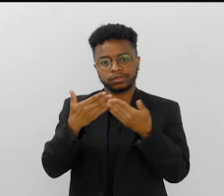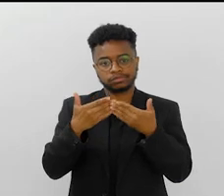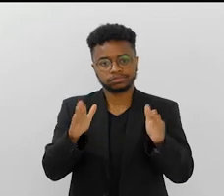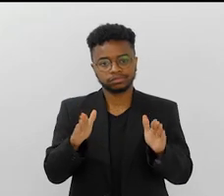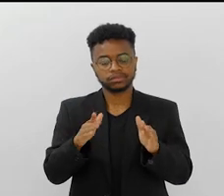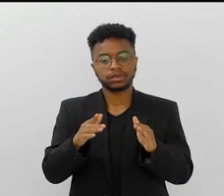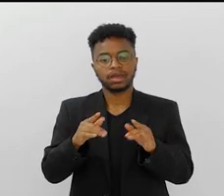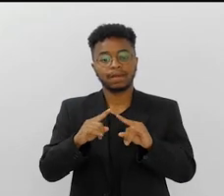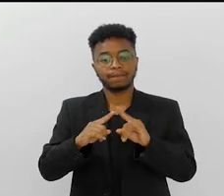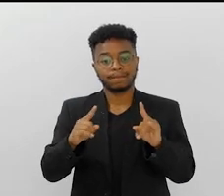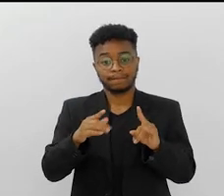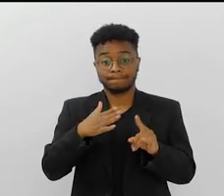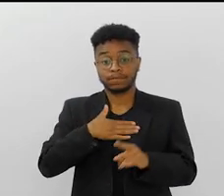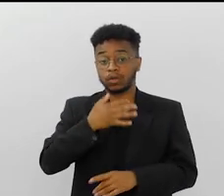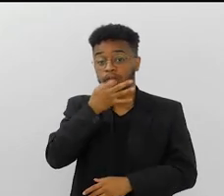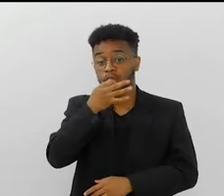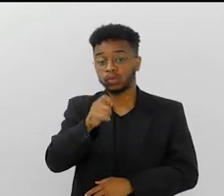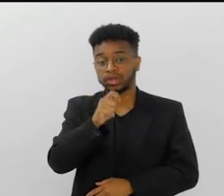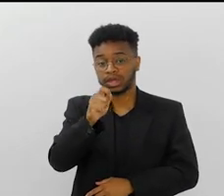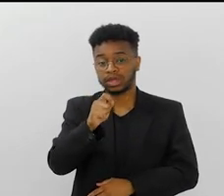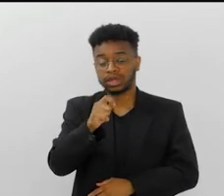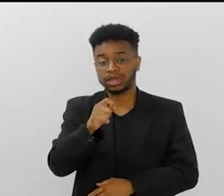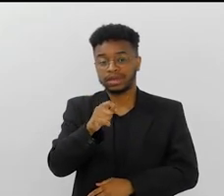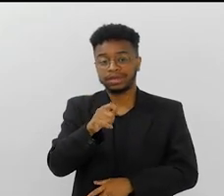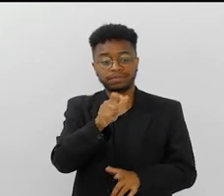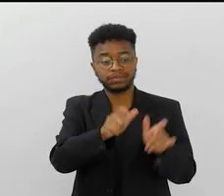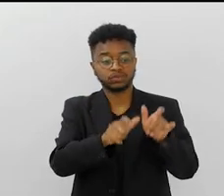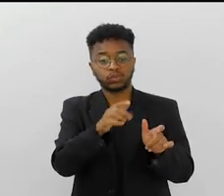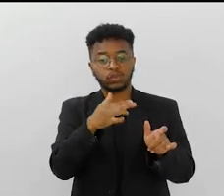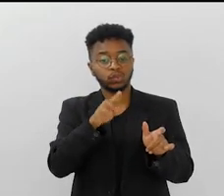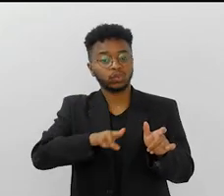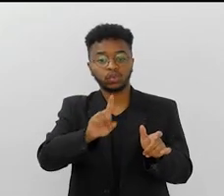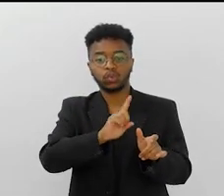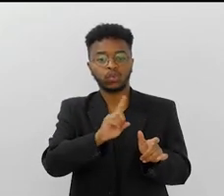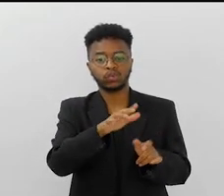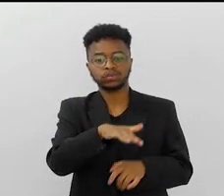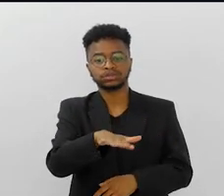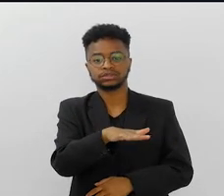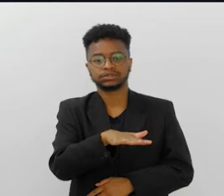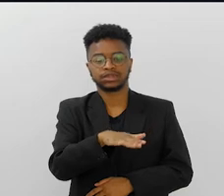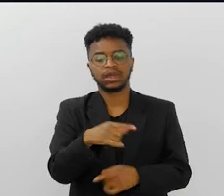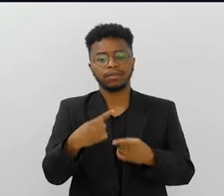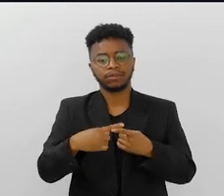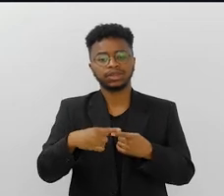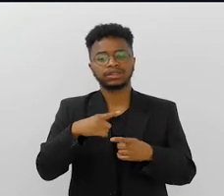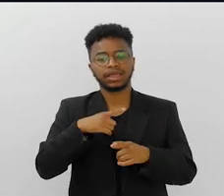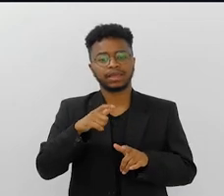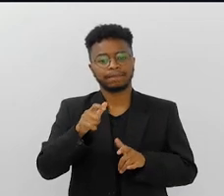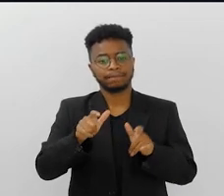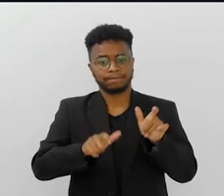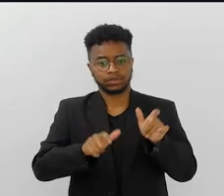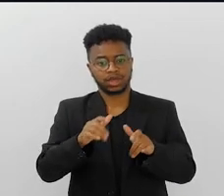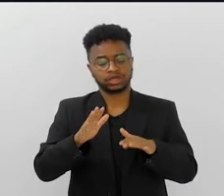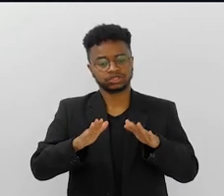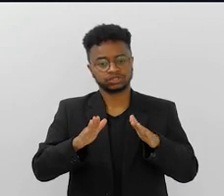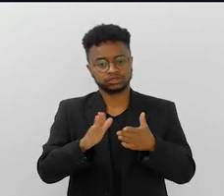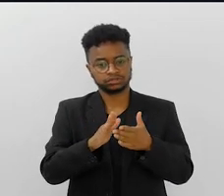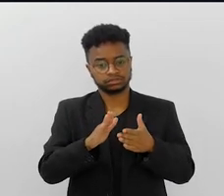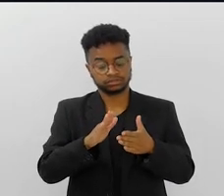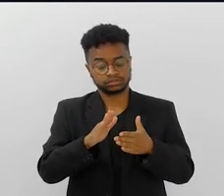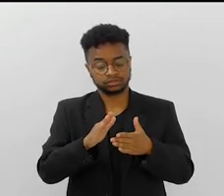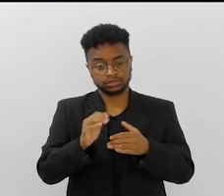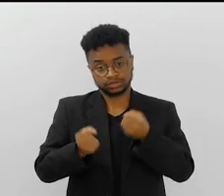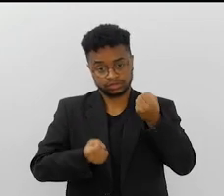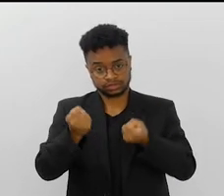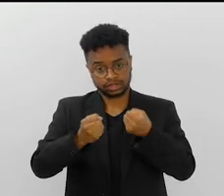da inauguração, portanto, ela é, na minha opinião, criminosamente subutilizada. Tem muito taxista que me